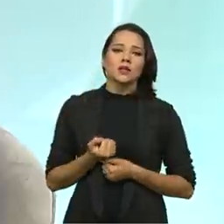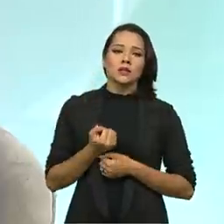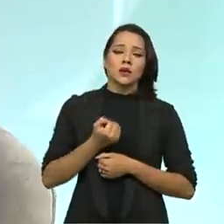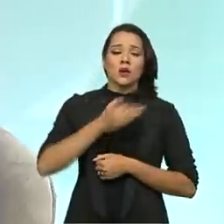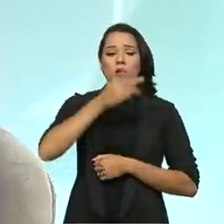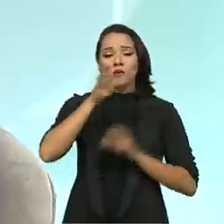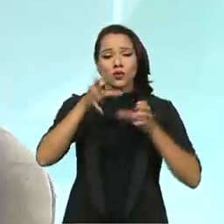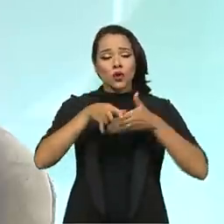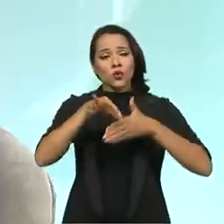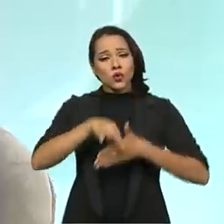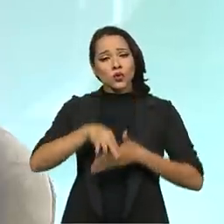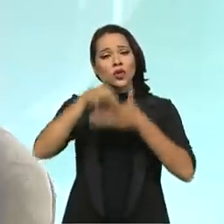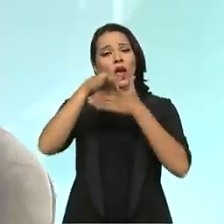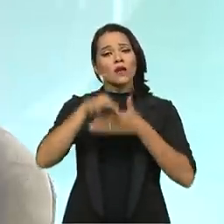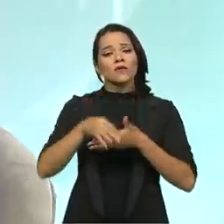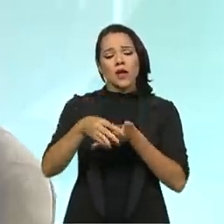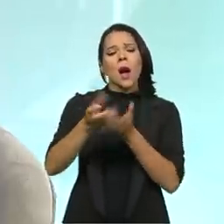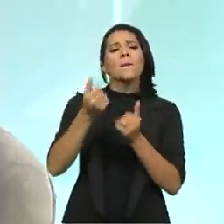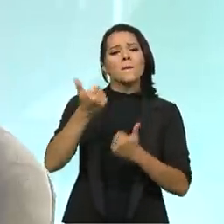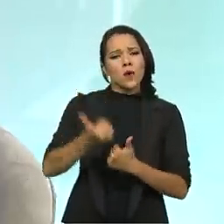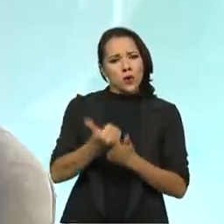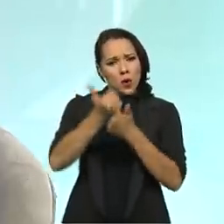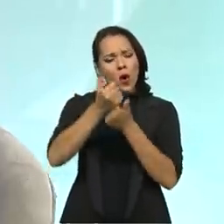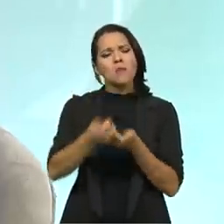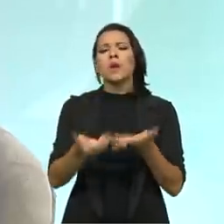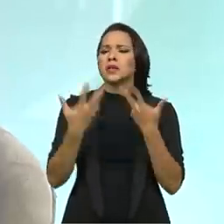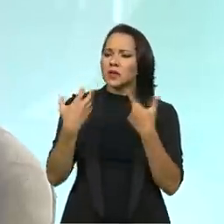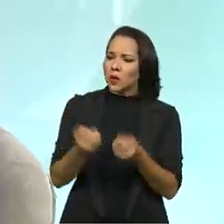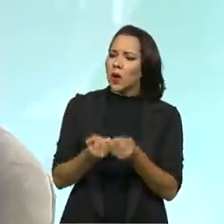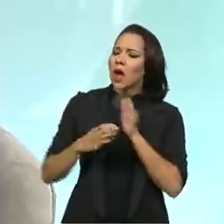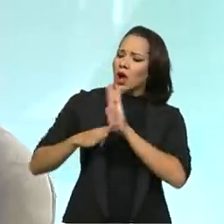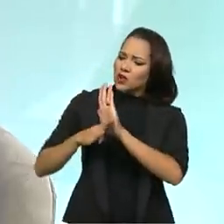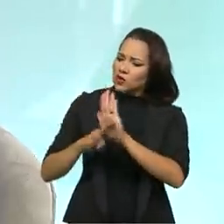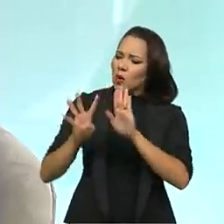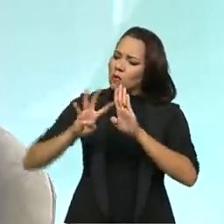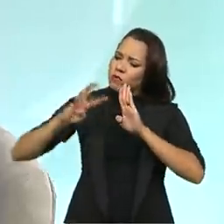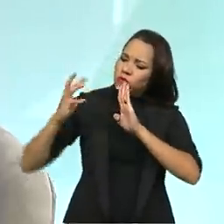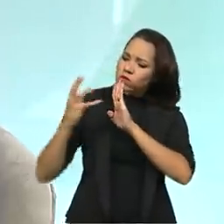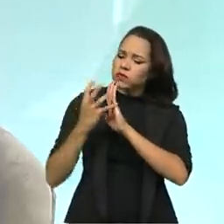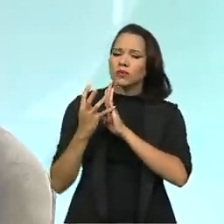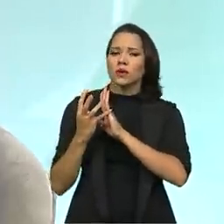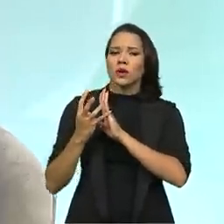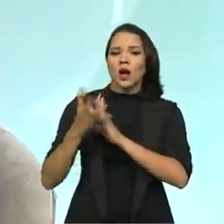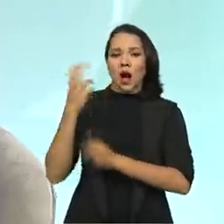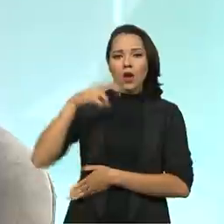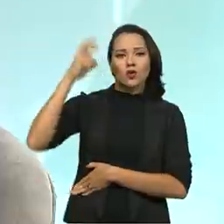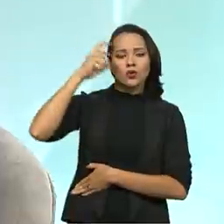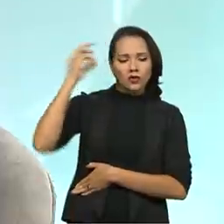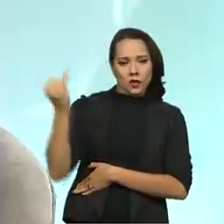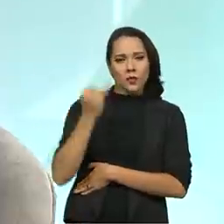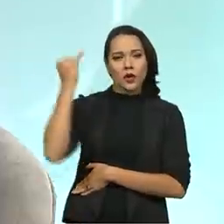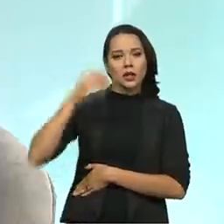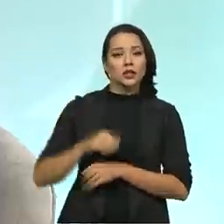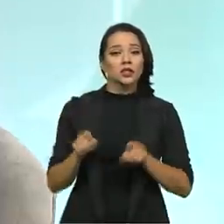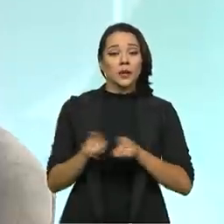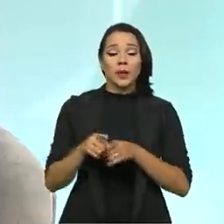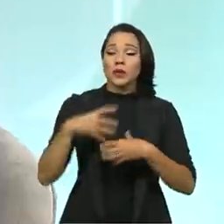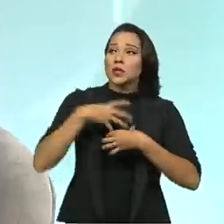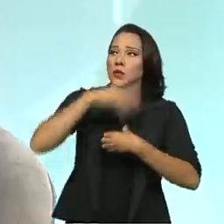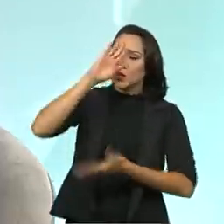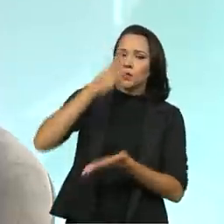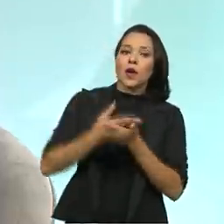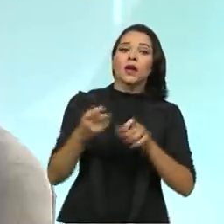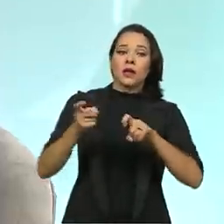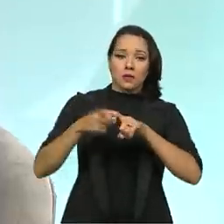apoiaram, assinaram embaixo, ajudaram a fazer o isolamento, né? A cultura foi fundamental, a espiritualidade e a